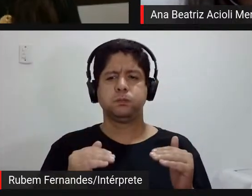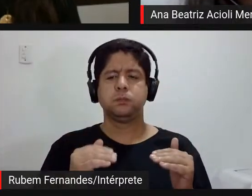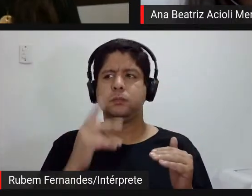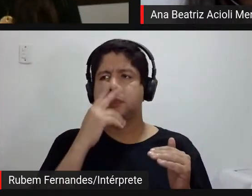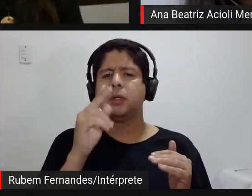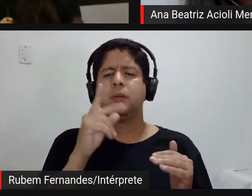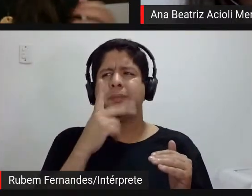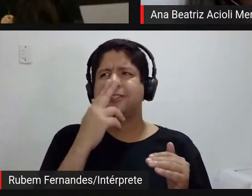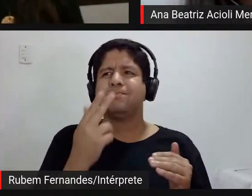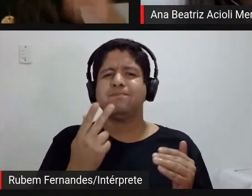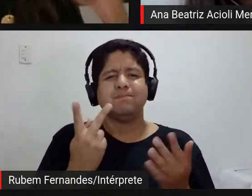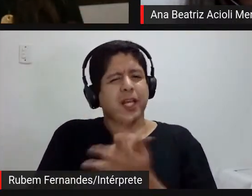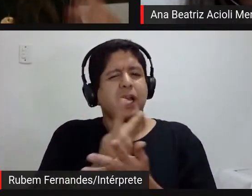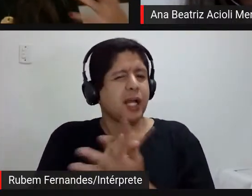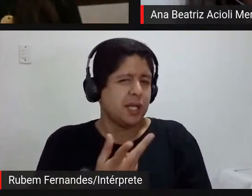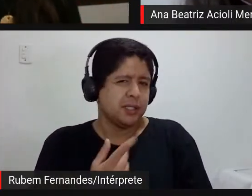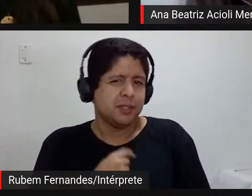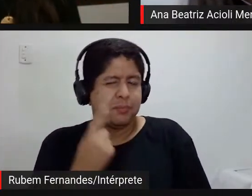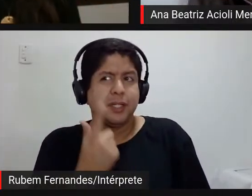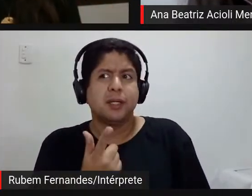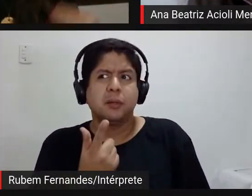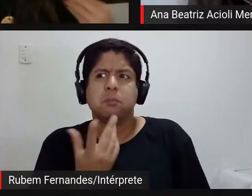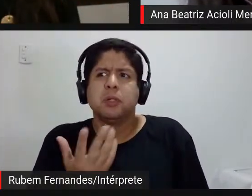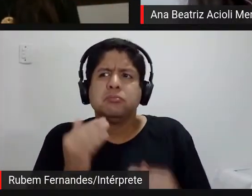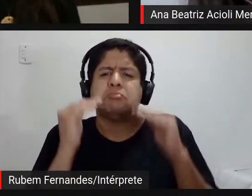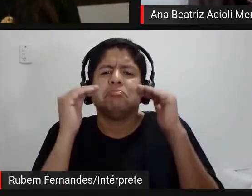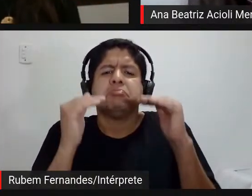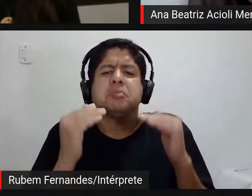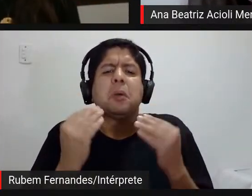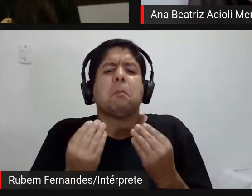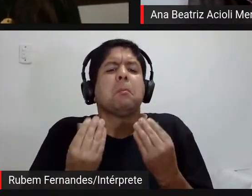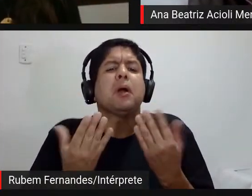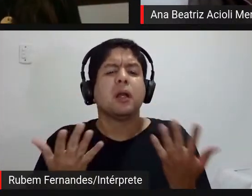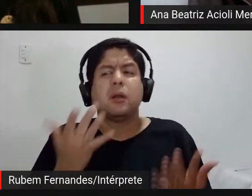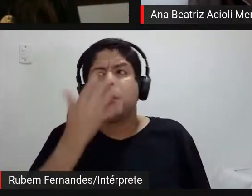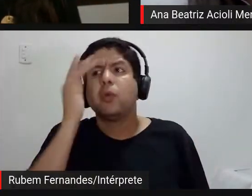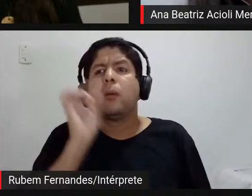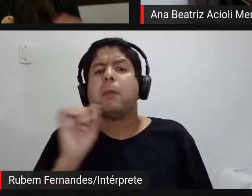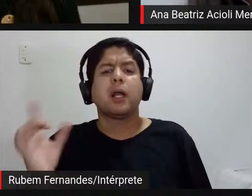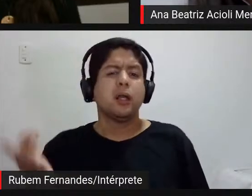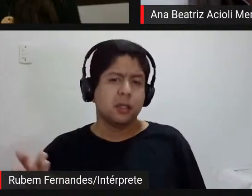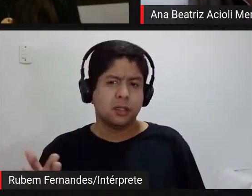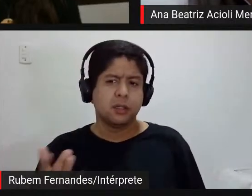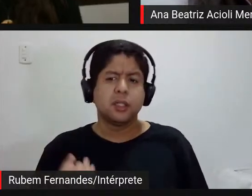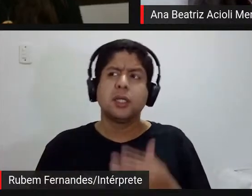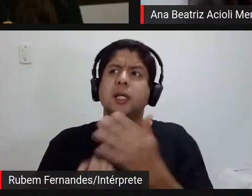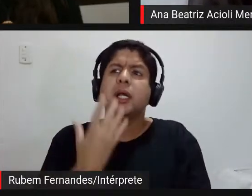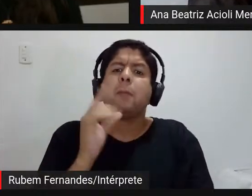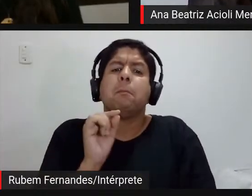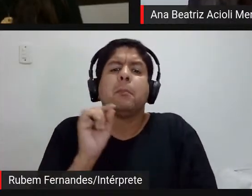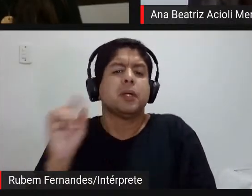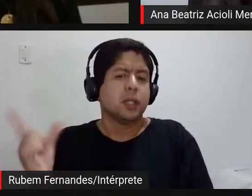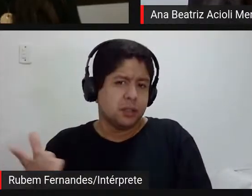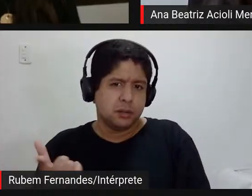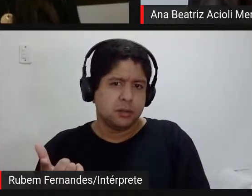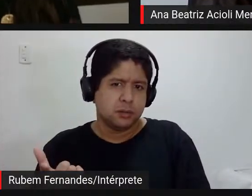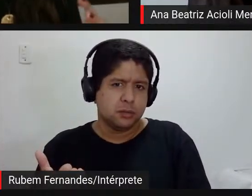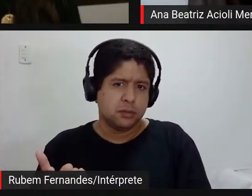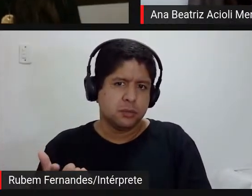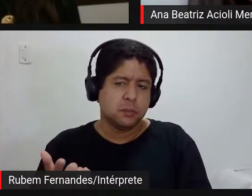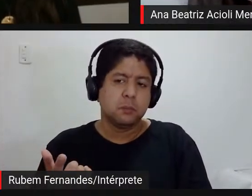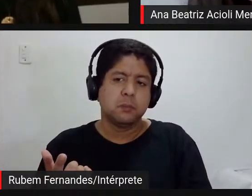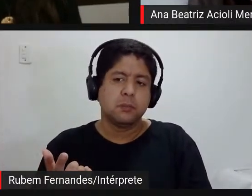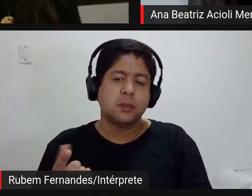quando você tá pensando pra quem né pra quem faz os artistas sua obra pra quem você quer fazer a exposição se o